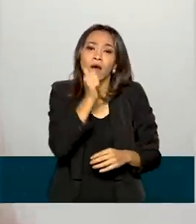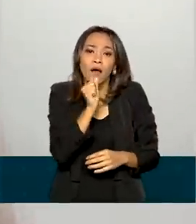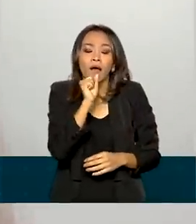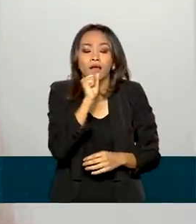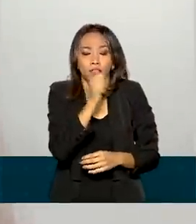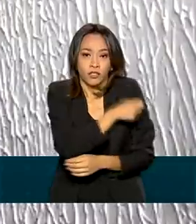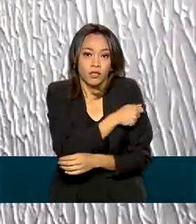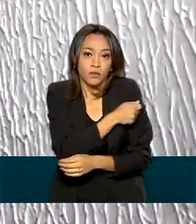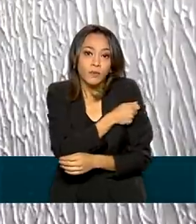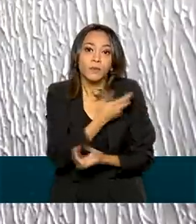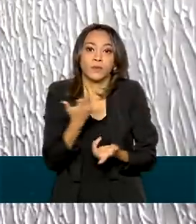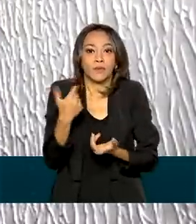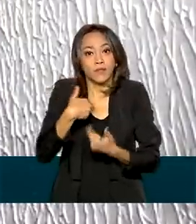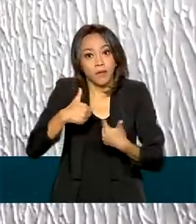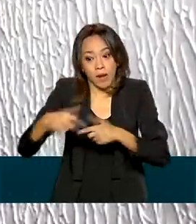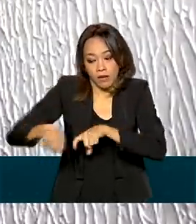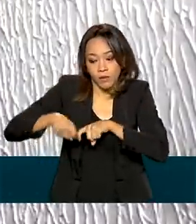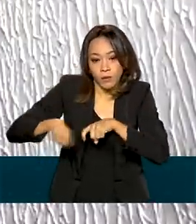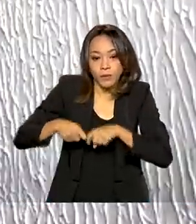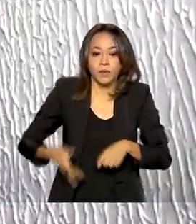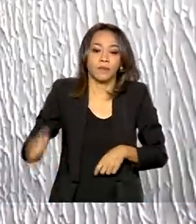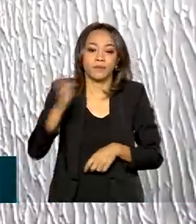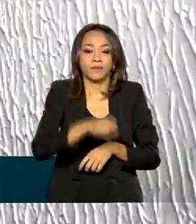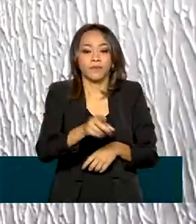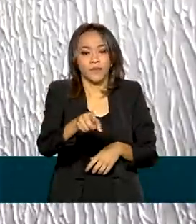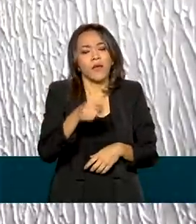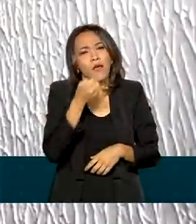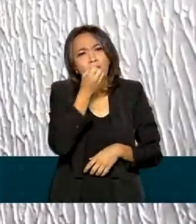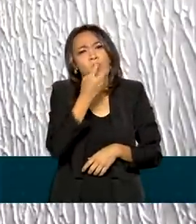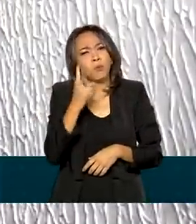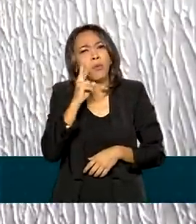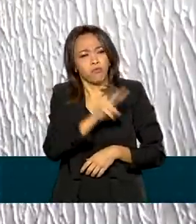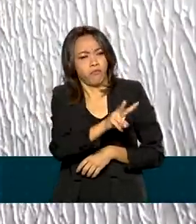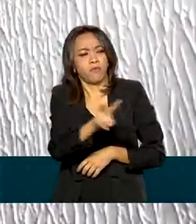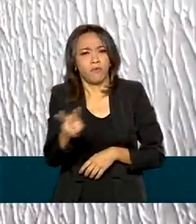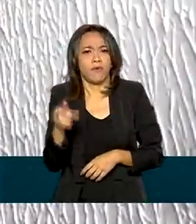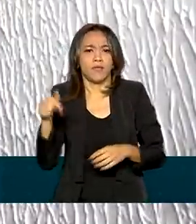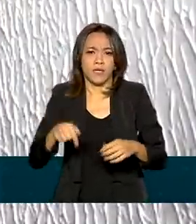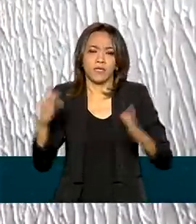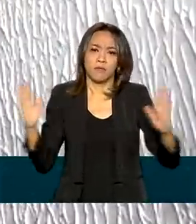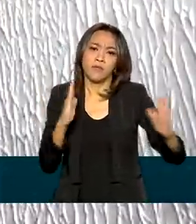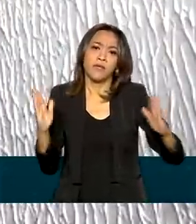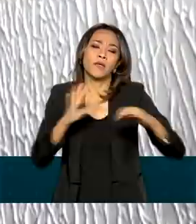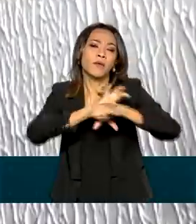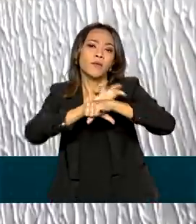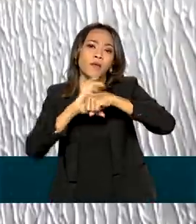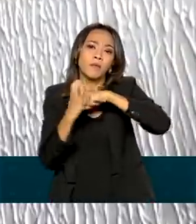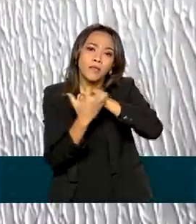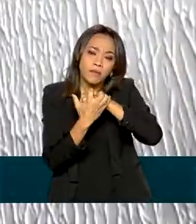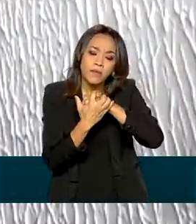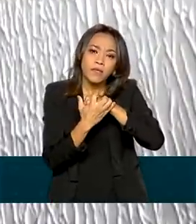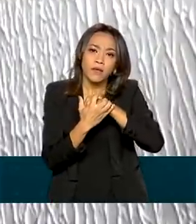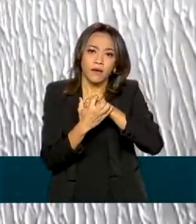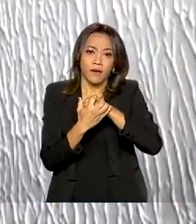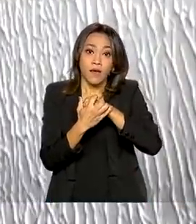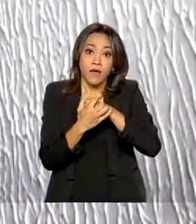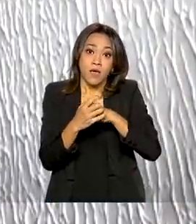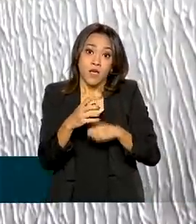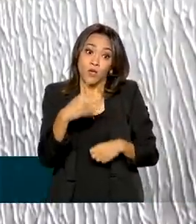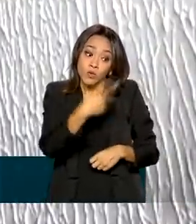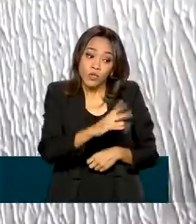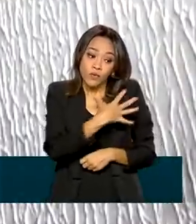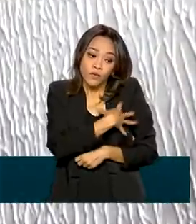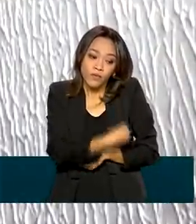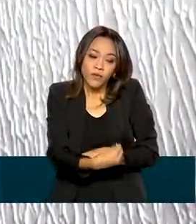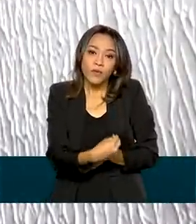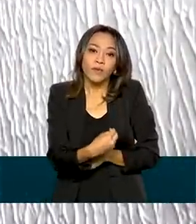agricultores. É muito gratificante você, nessa pandemia que nós estamos passando por ela agora, e o seu filho